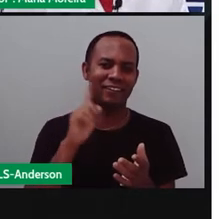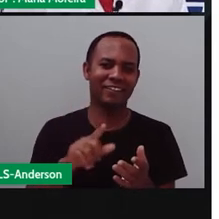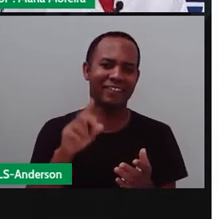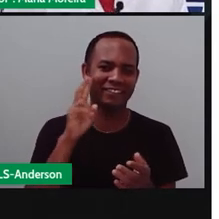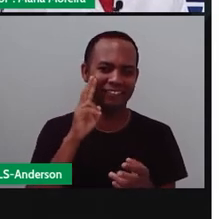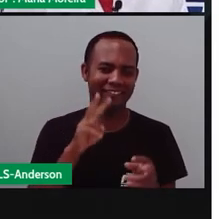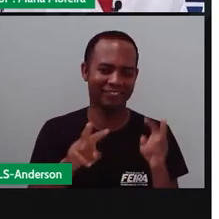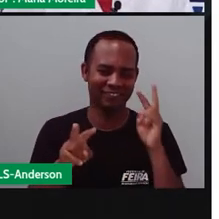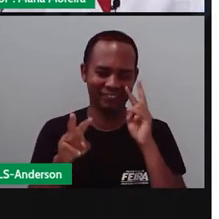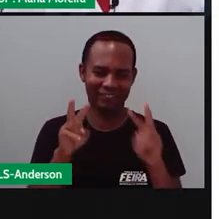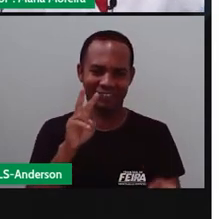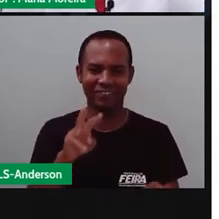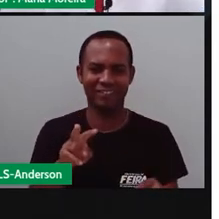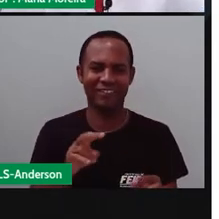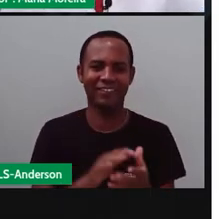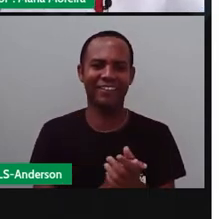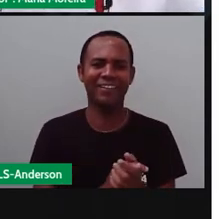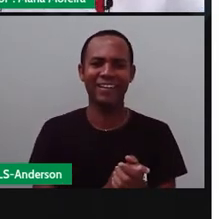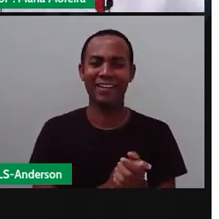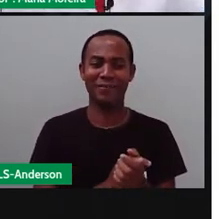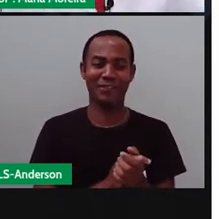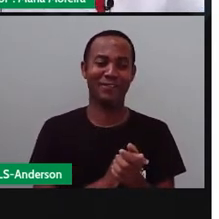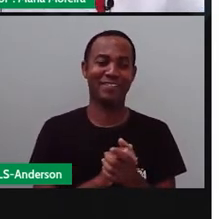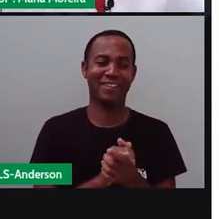tudo de comida. O que foi?